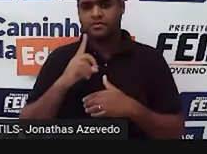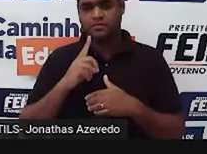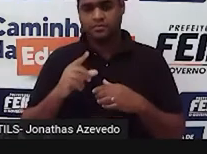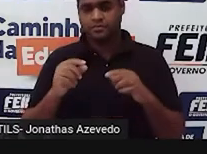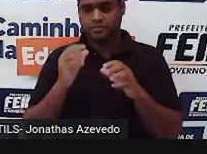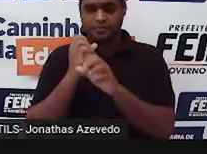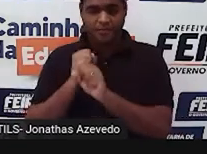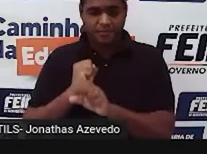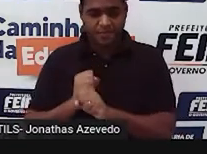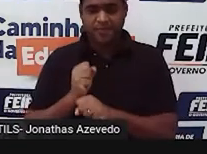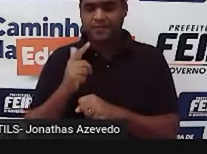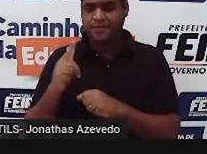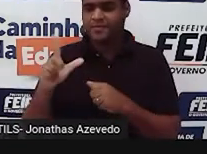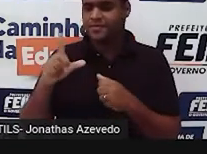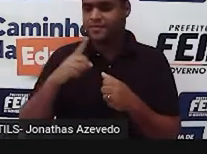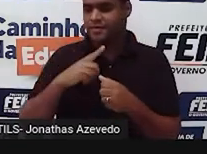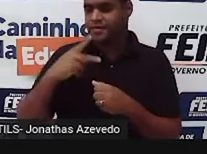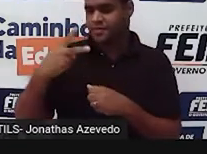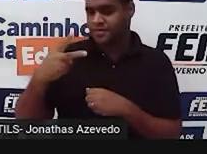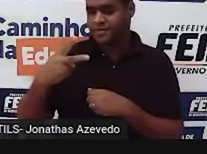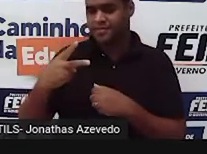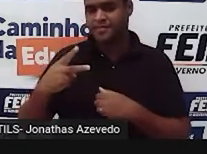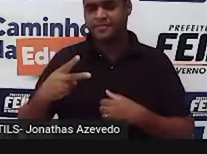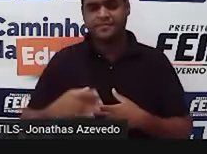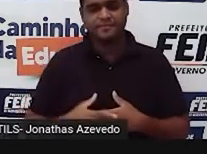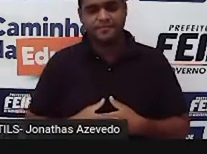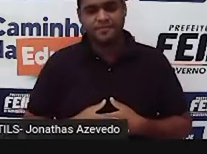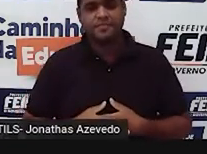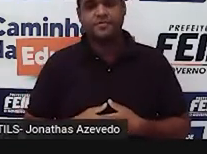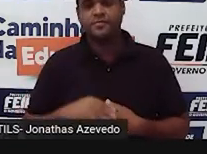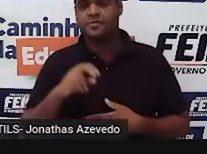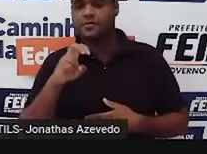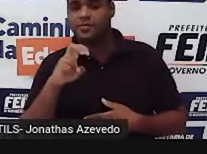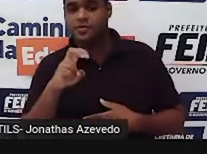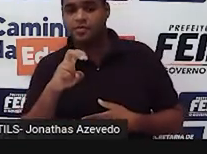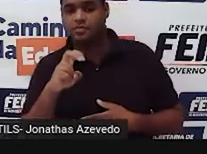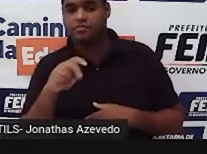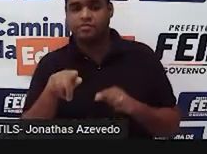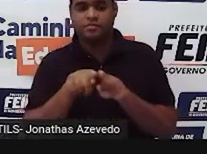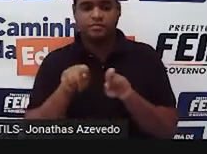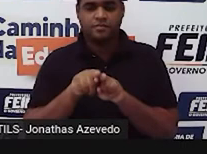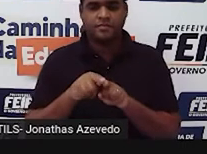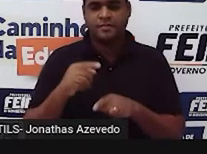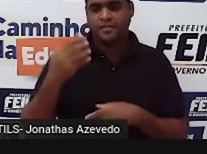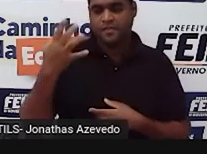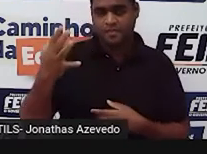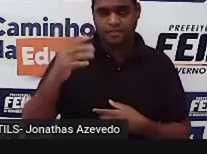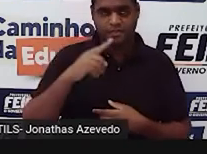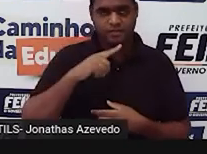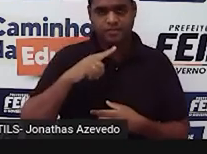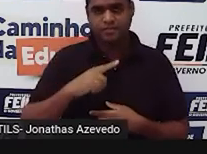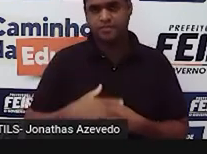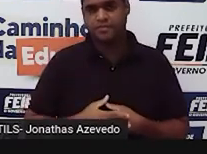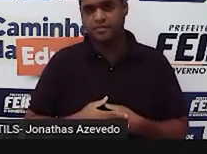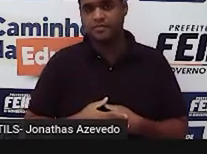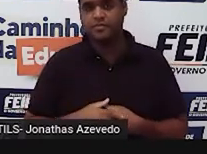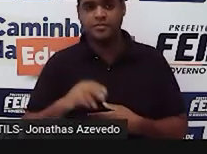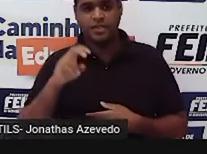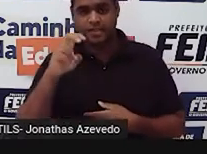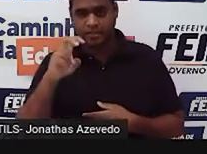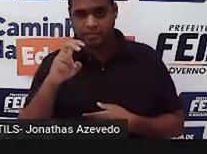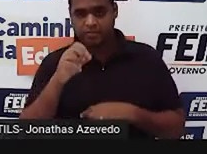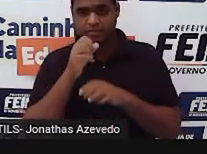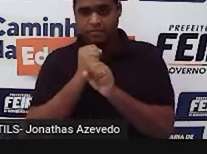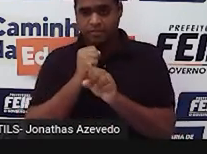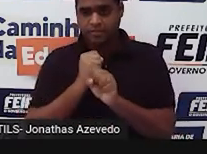dos outros dois que sobraram, que foi o 5 e o 4. Quando eu somar ali o 5 e o 4,